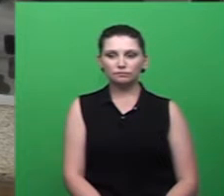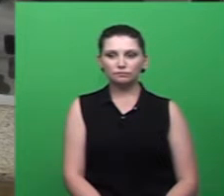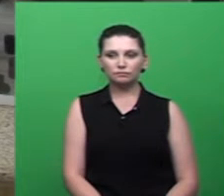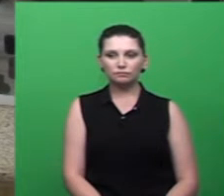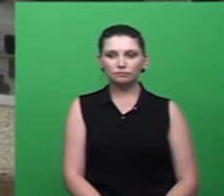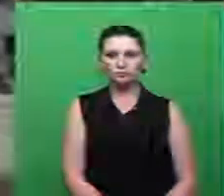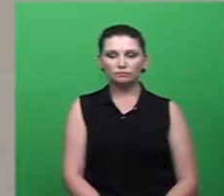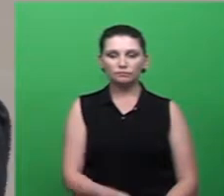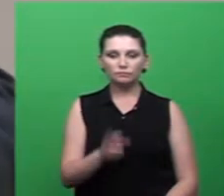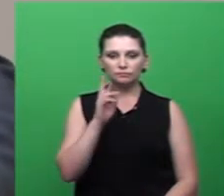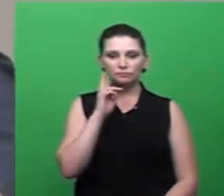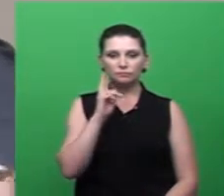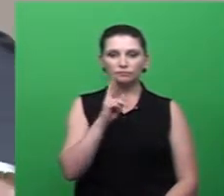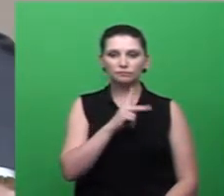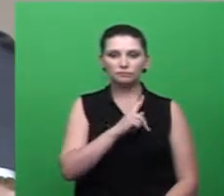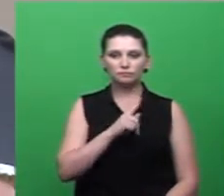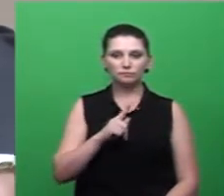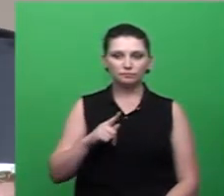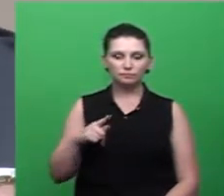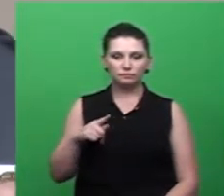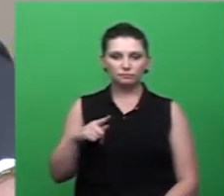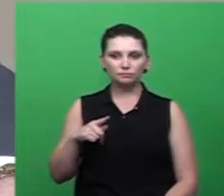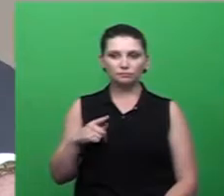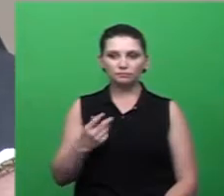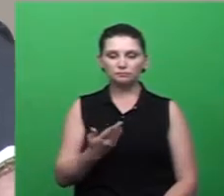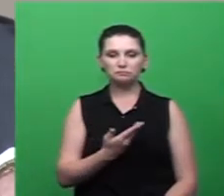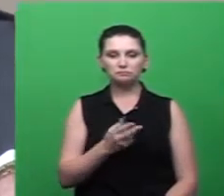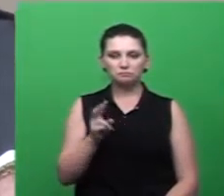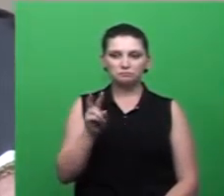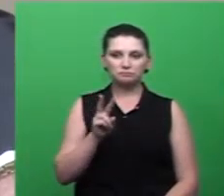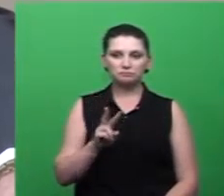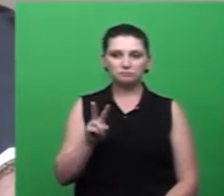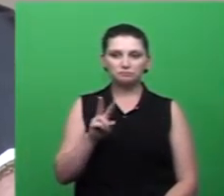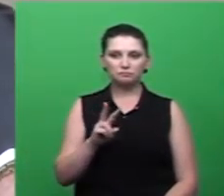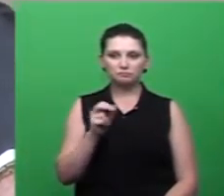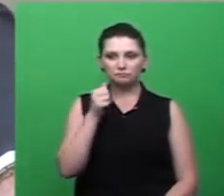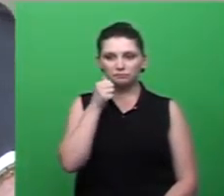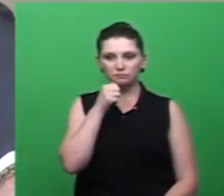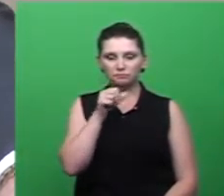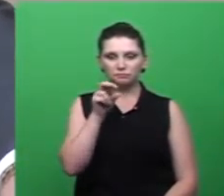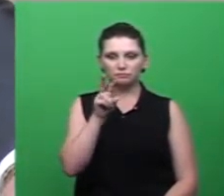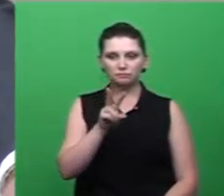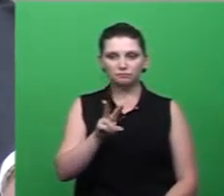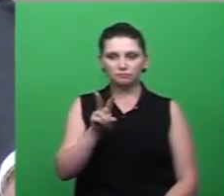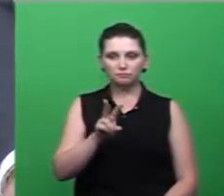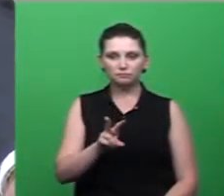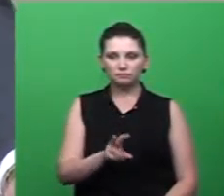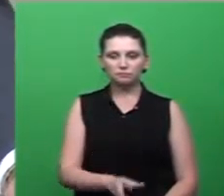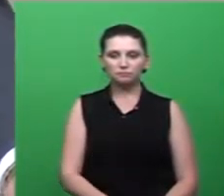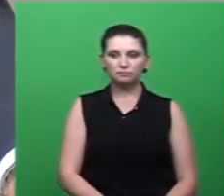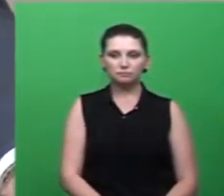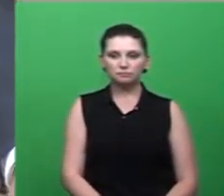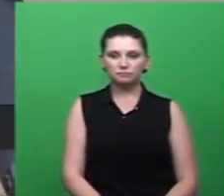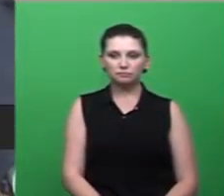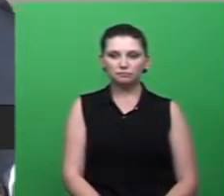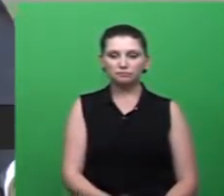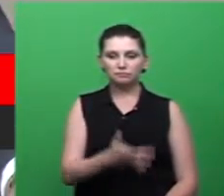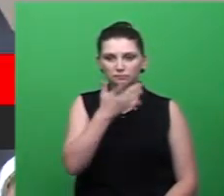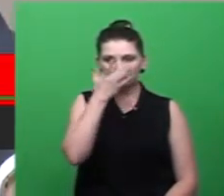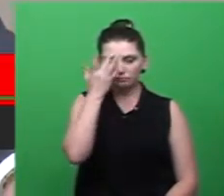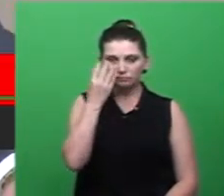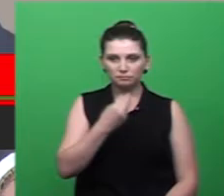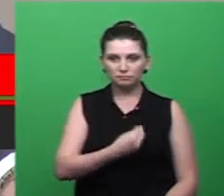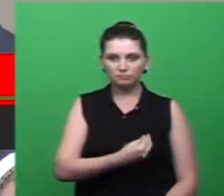Senhor presidente, colegas vereadores, vereadora, público presente,